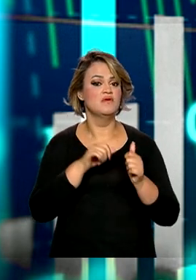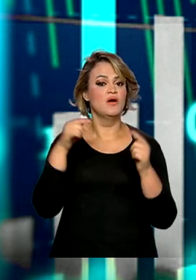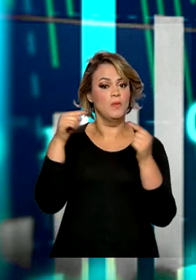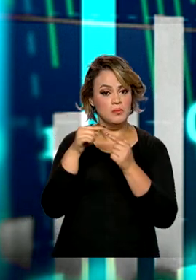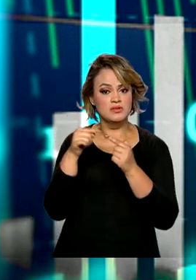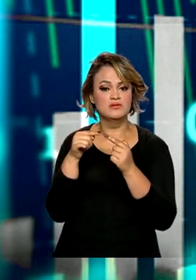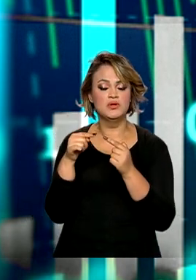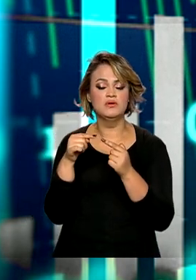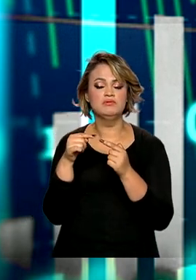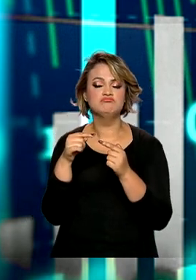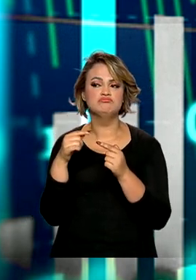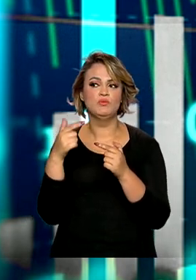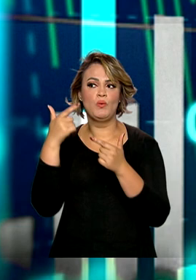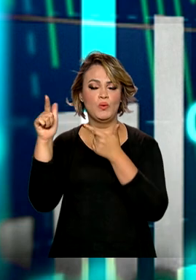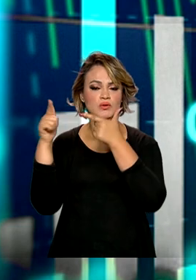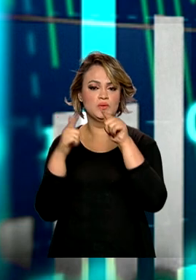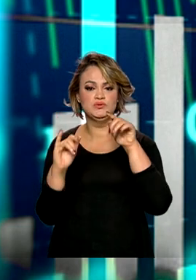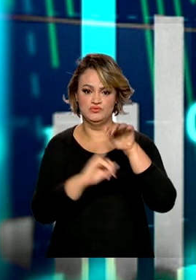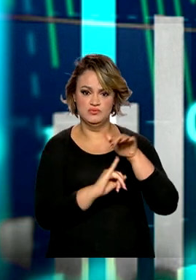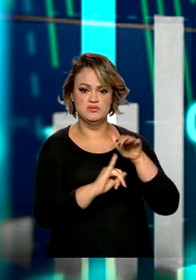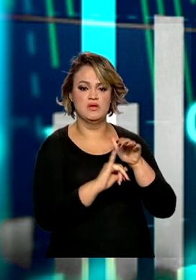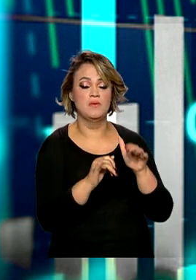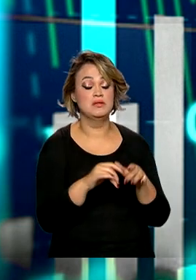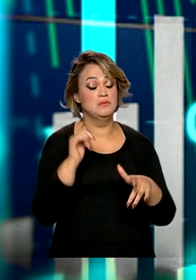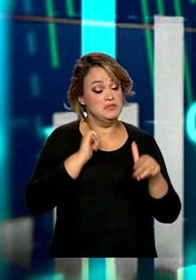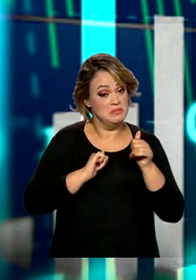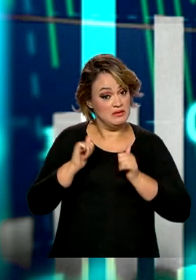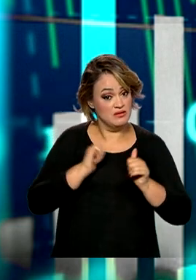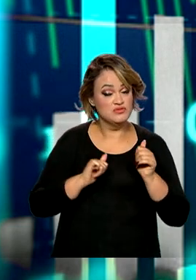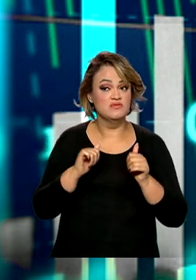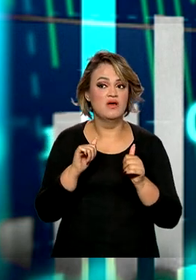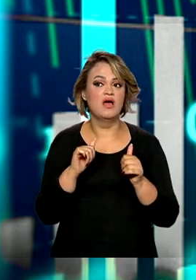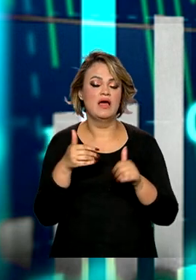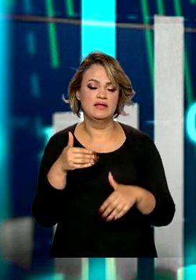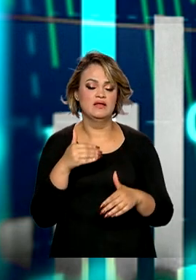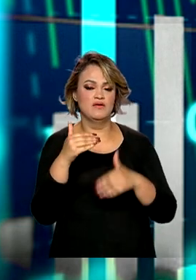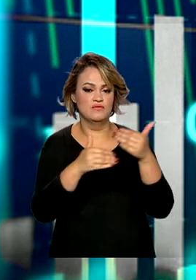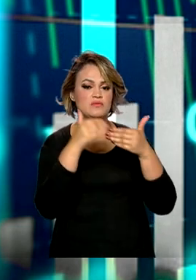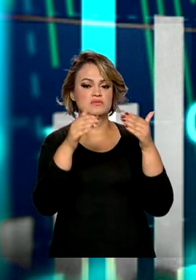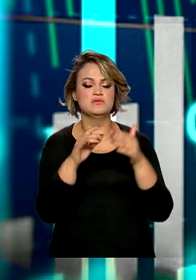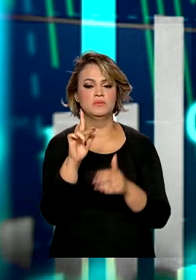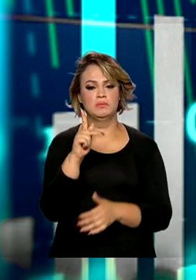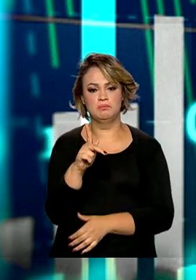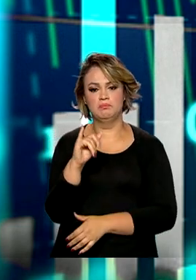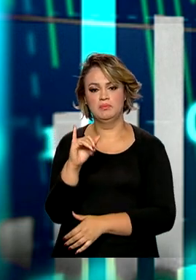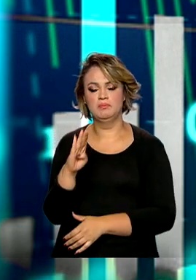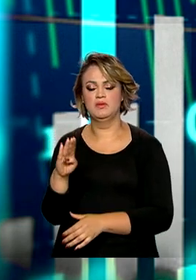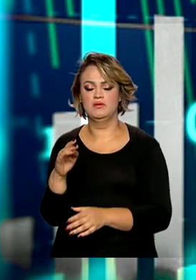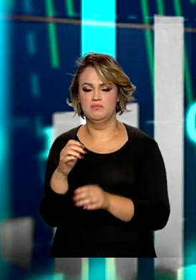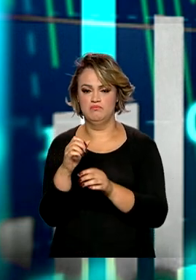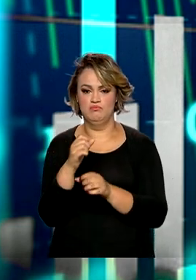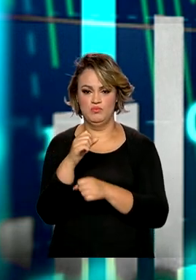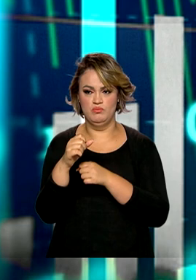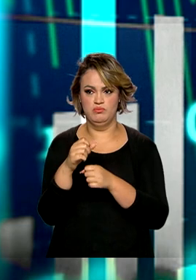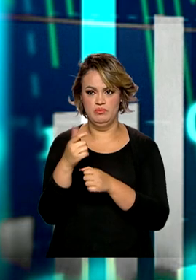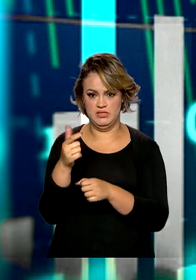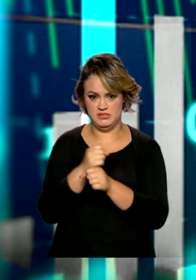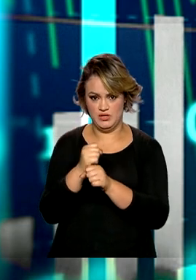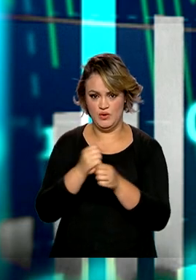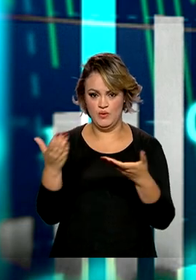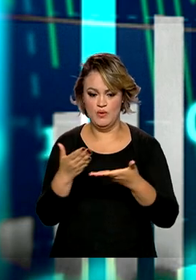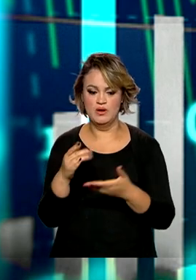aí a tendência de outras instituições. E aí, então, a expectativa para o crescimento do PIB para 2022, que estava em torno de 1